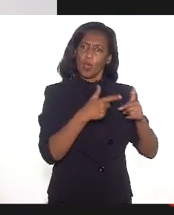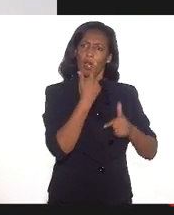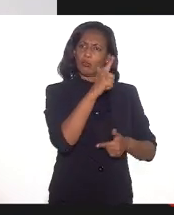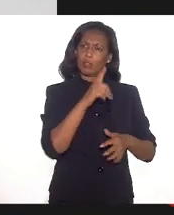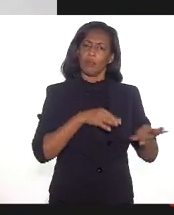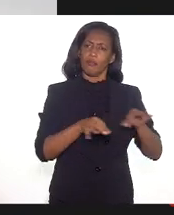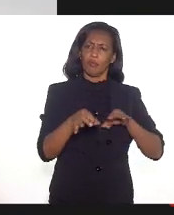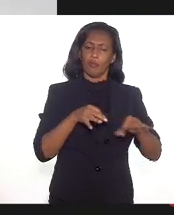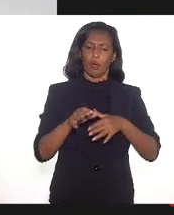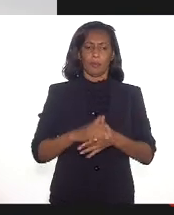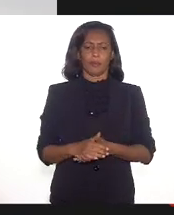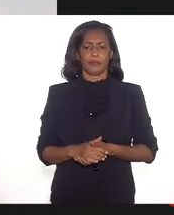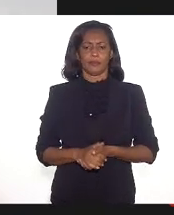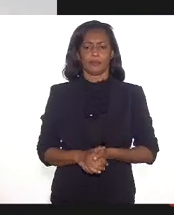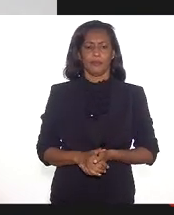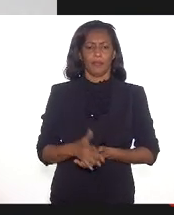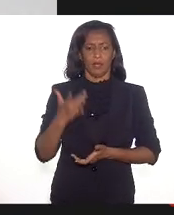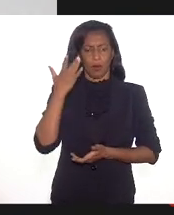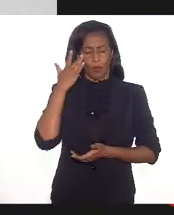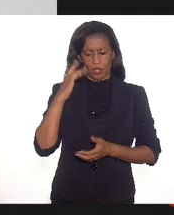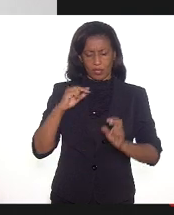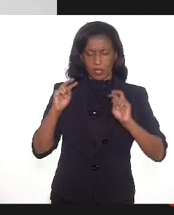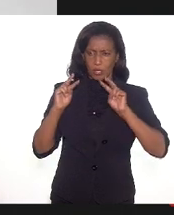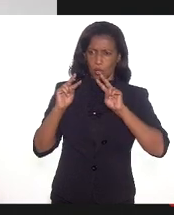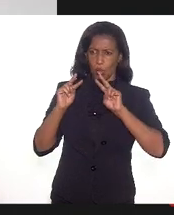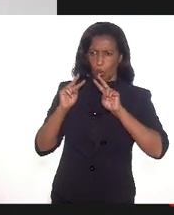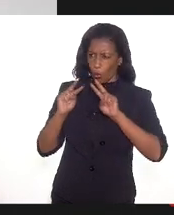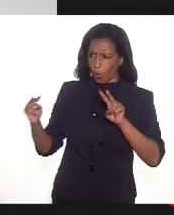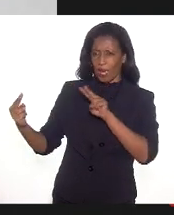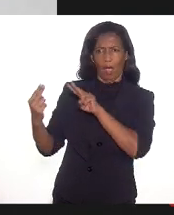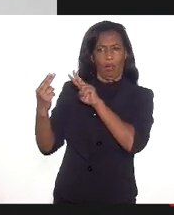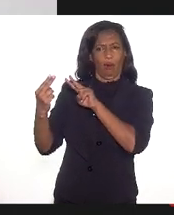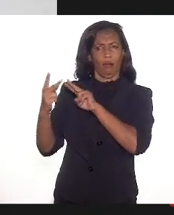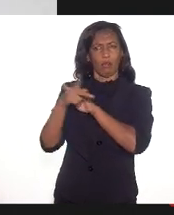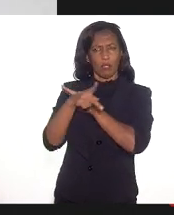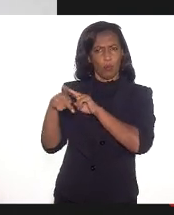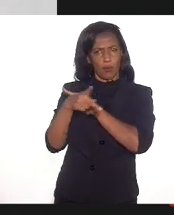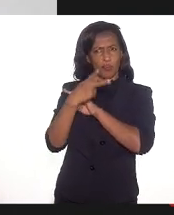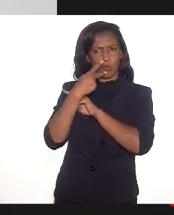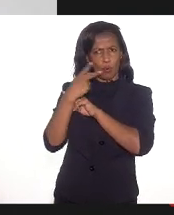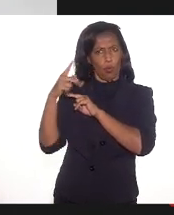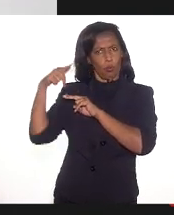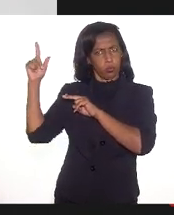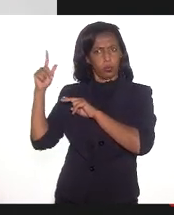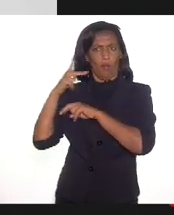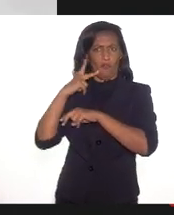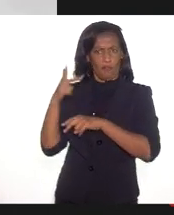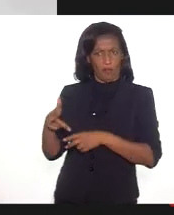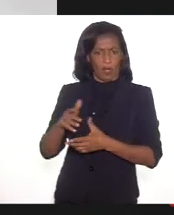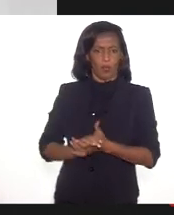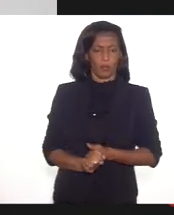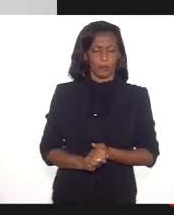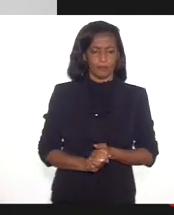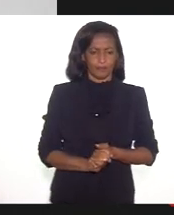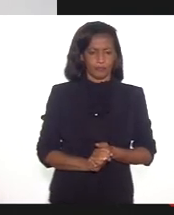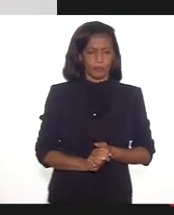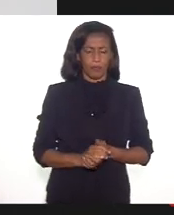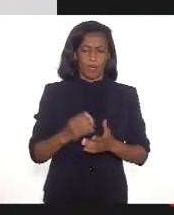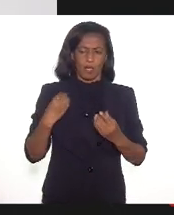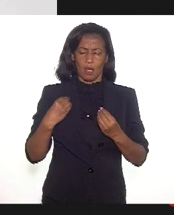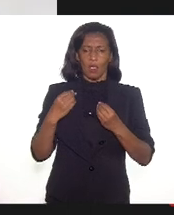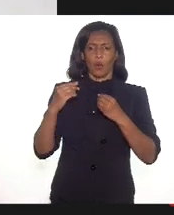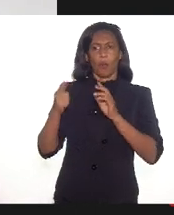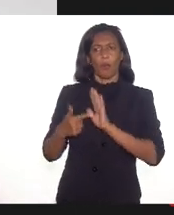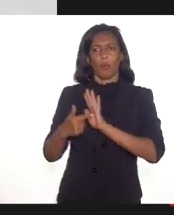eu acho que esse olhar que o professor Mário Chagas trouxe de, de fato, jogar a luz sobre quem são os